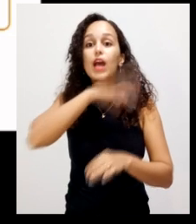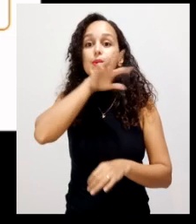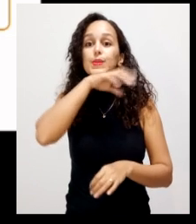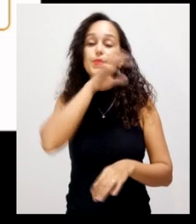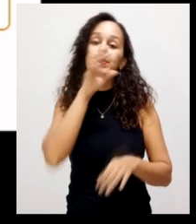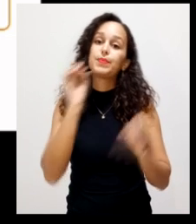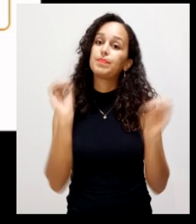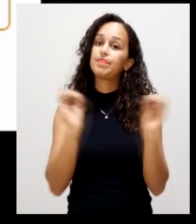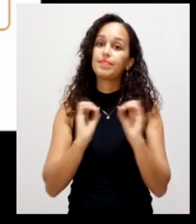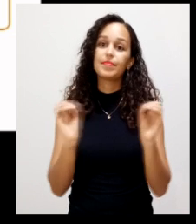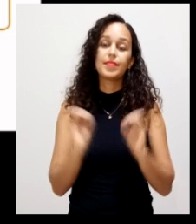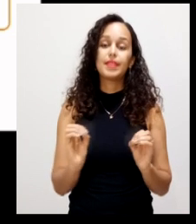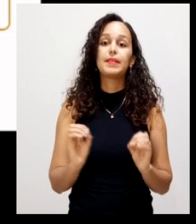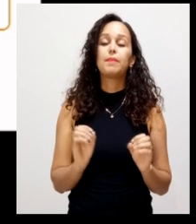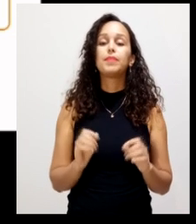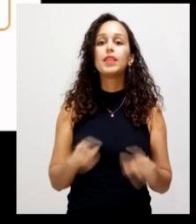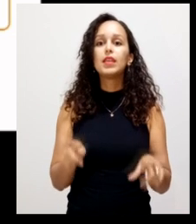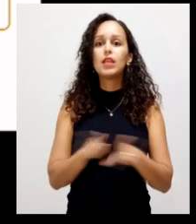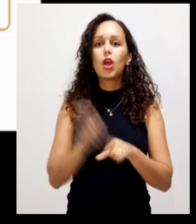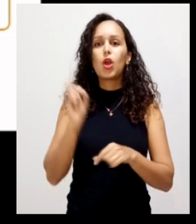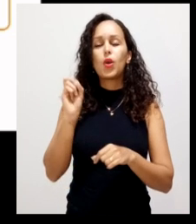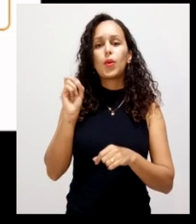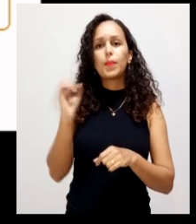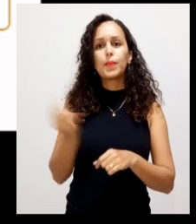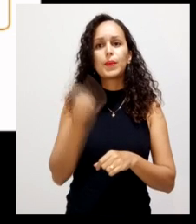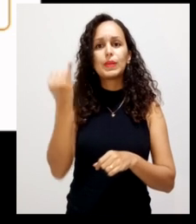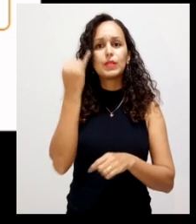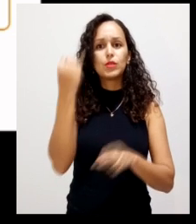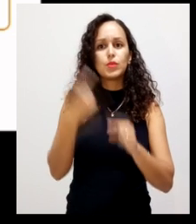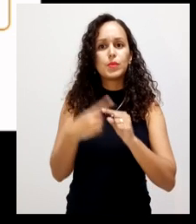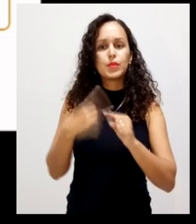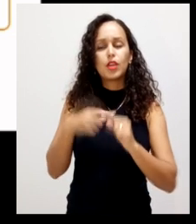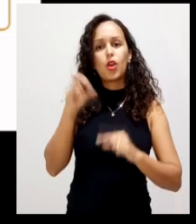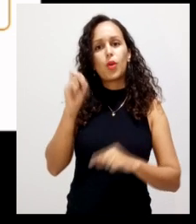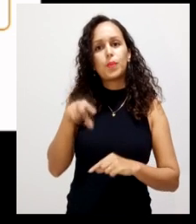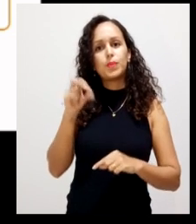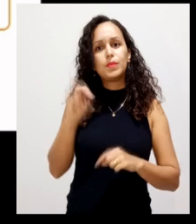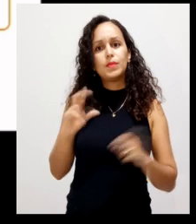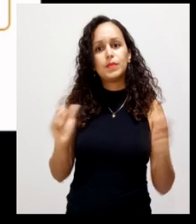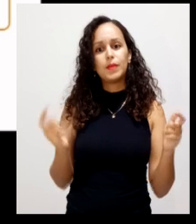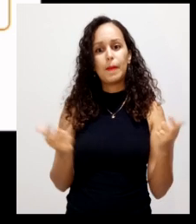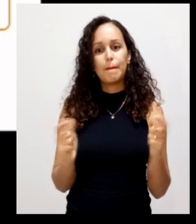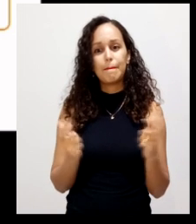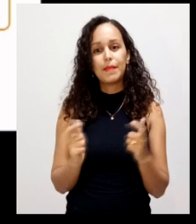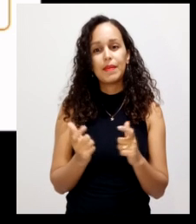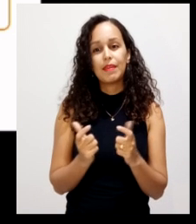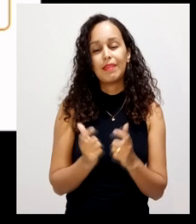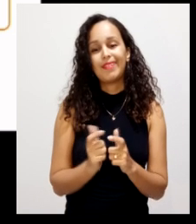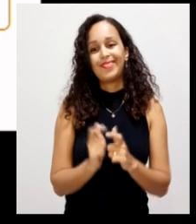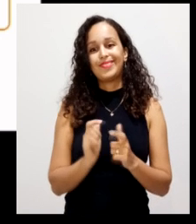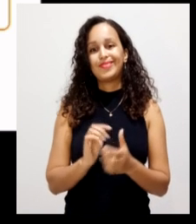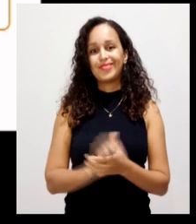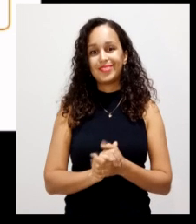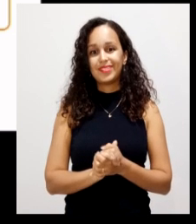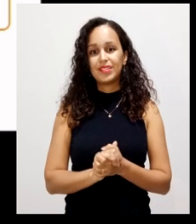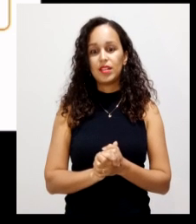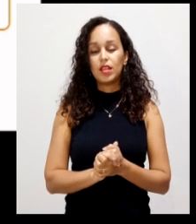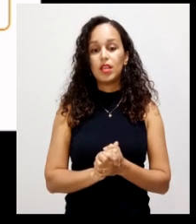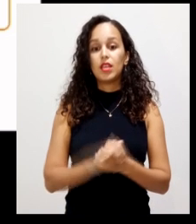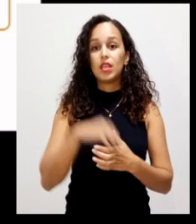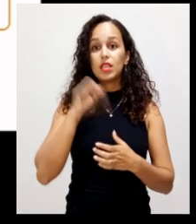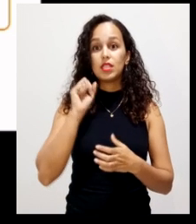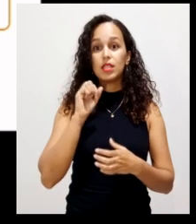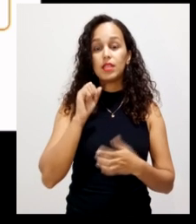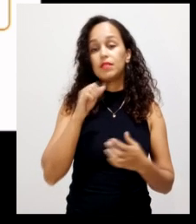uma questão que você vai ter menos contaminação com o esterico alcoólico, com o ceflococos, com essas,